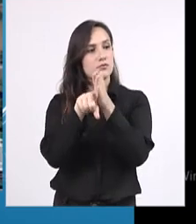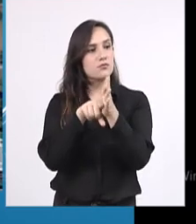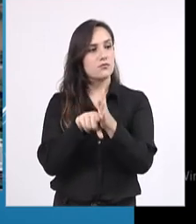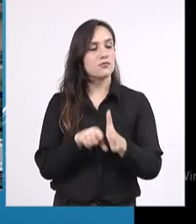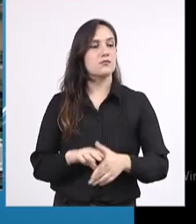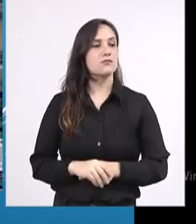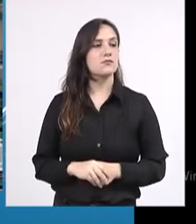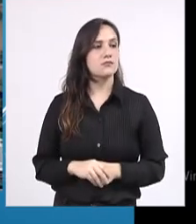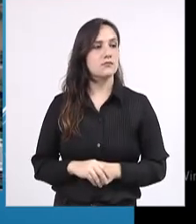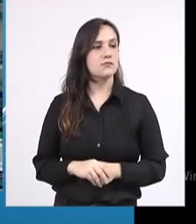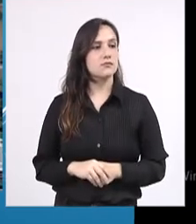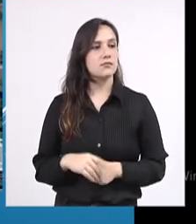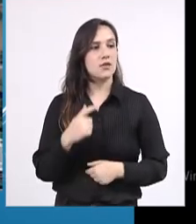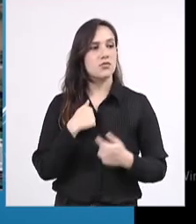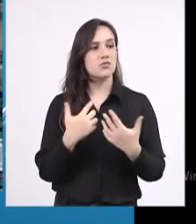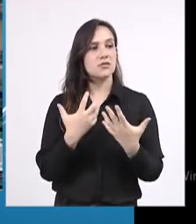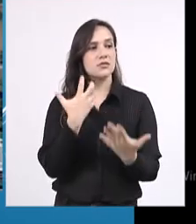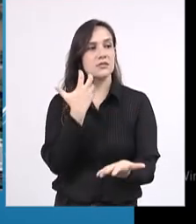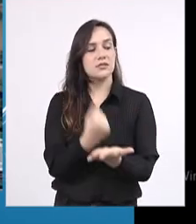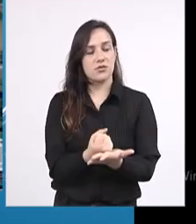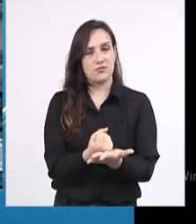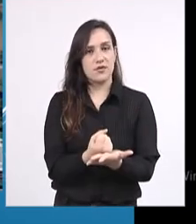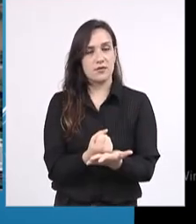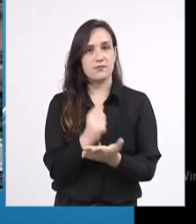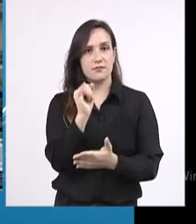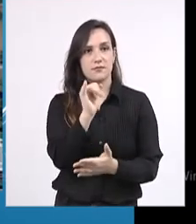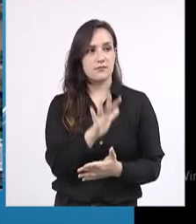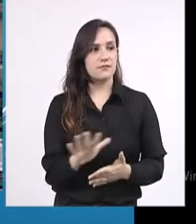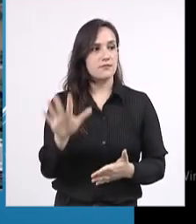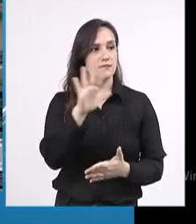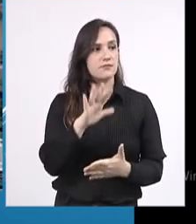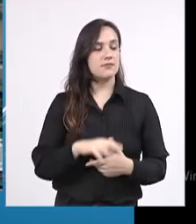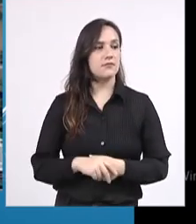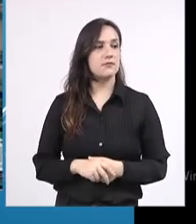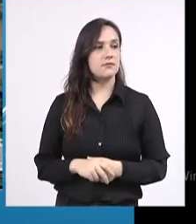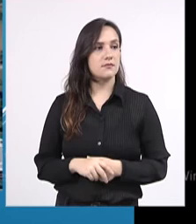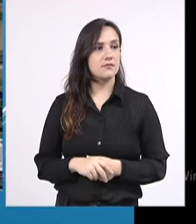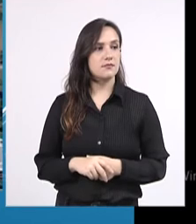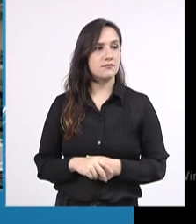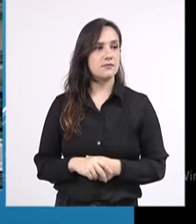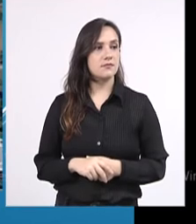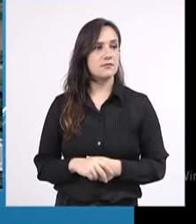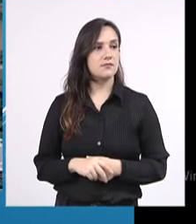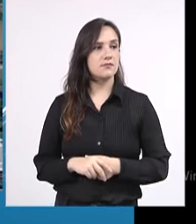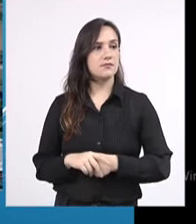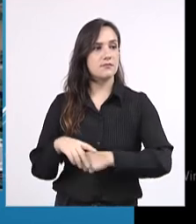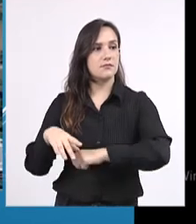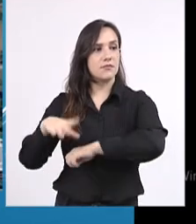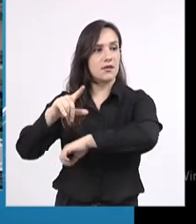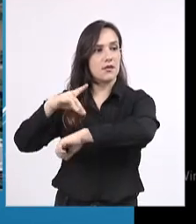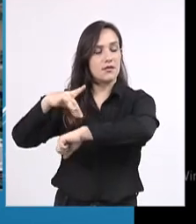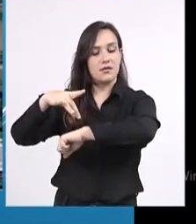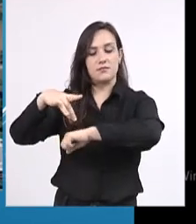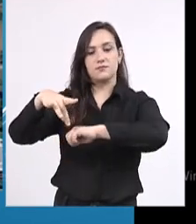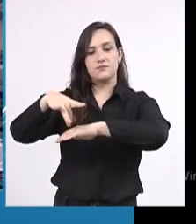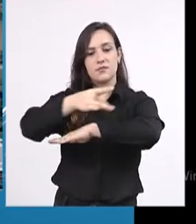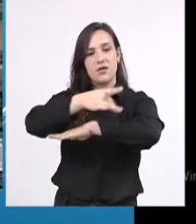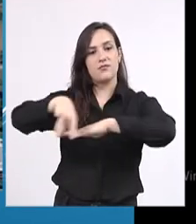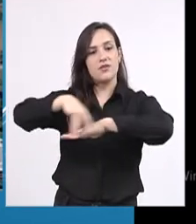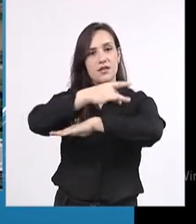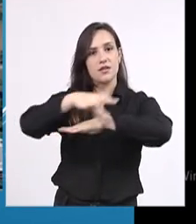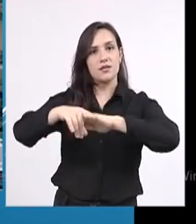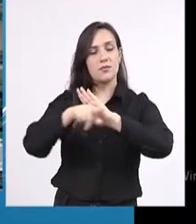Então, eu salvei essa imagem. Se vocês prestarem atenção, aqui está a avenida que passa em frente à creche Zé Du